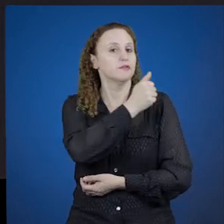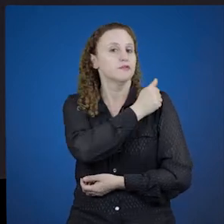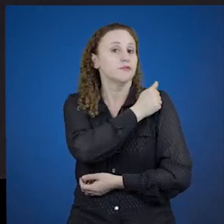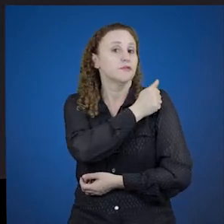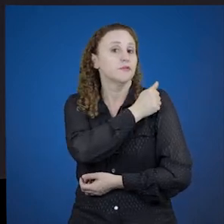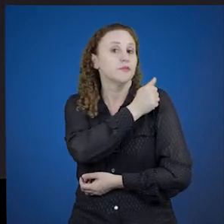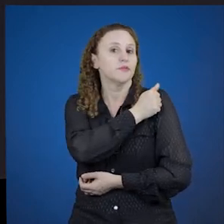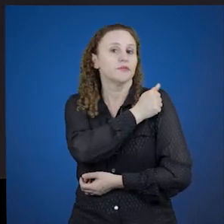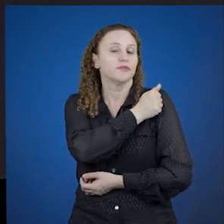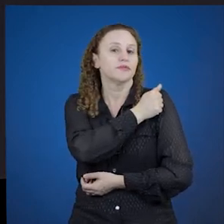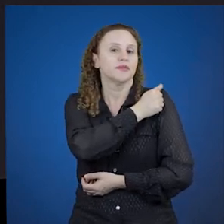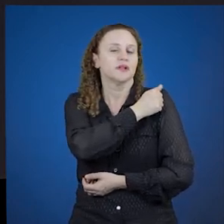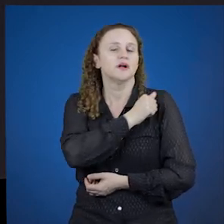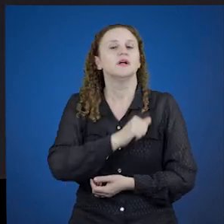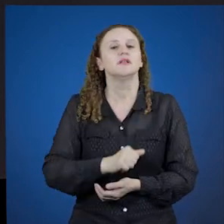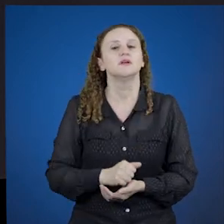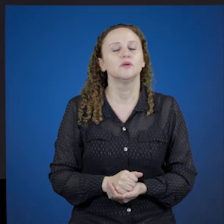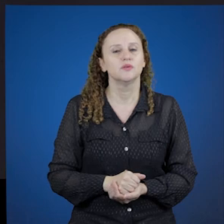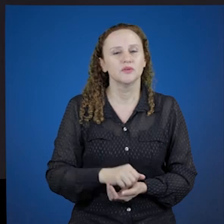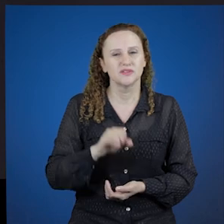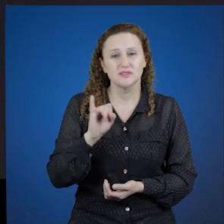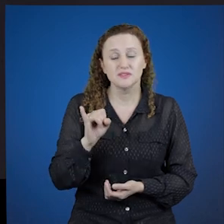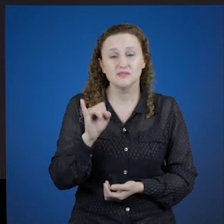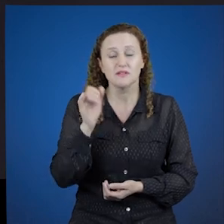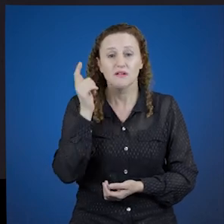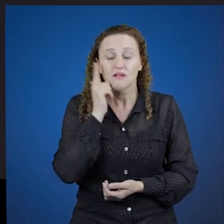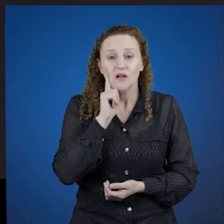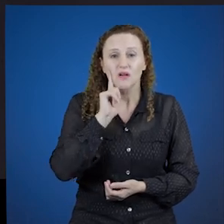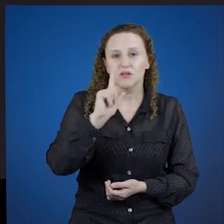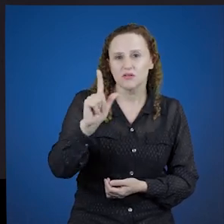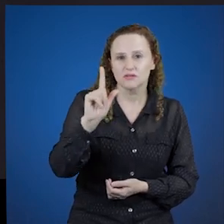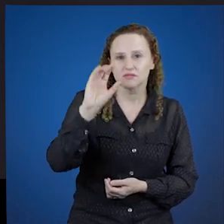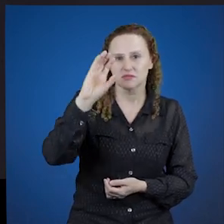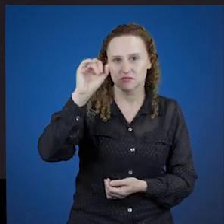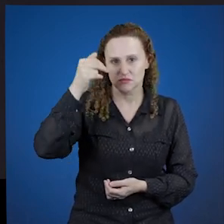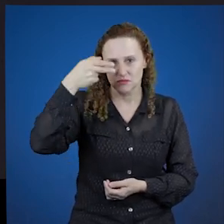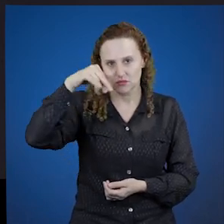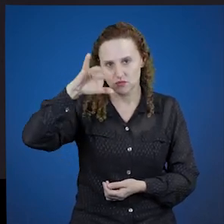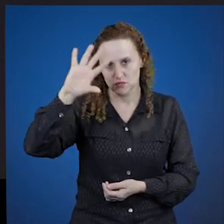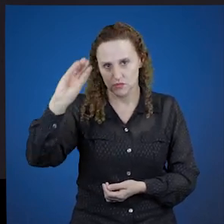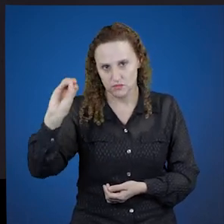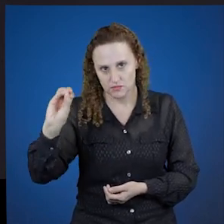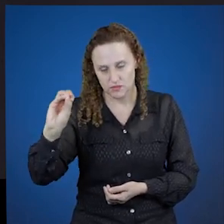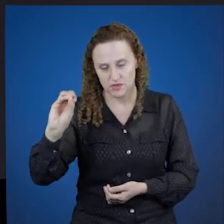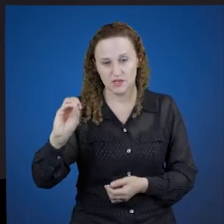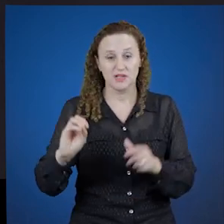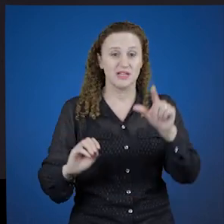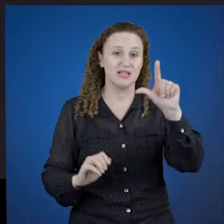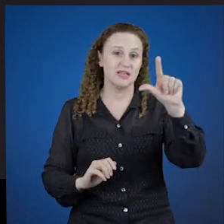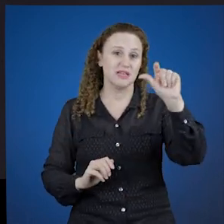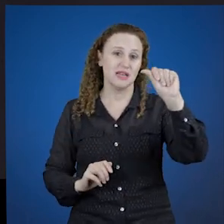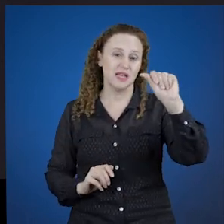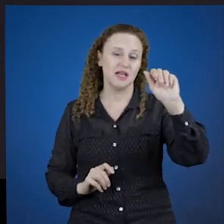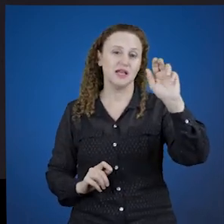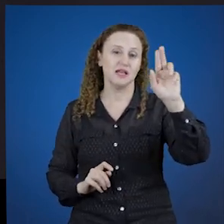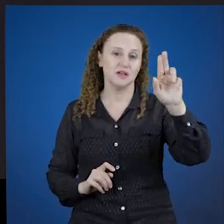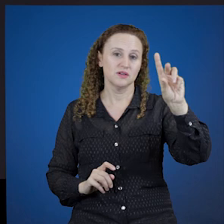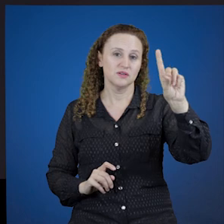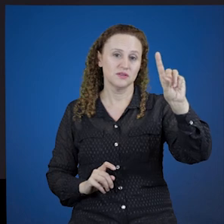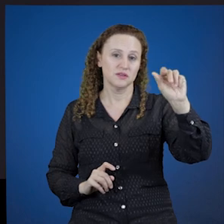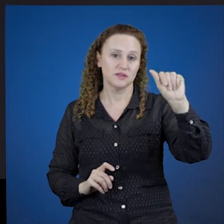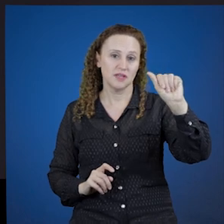então, o aluno, que se eu consigo conjugar aqui o verbo laudarem